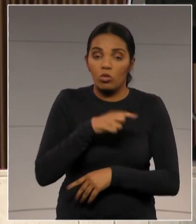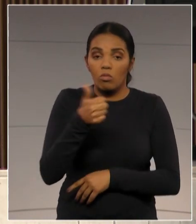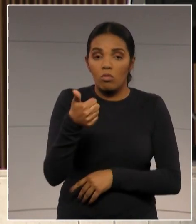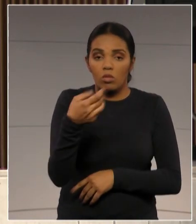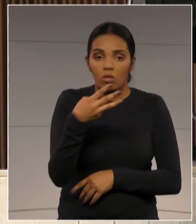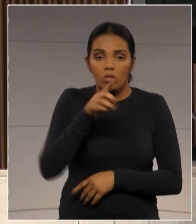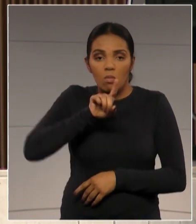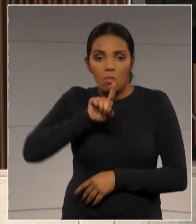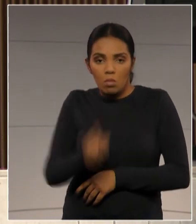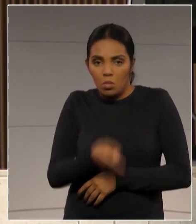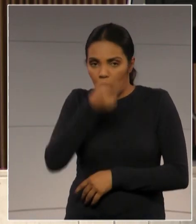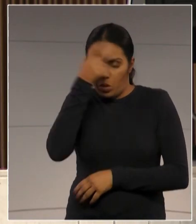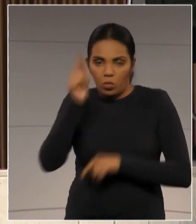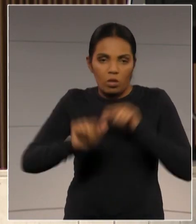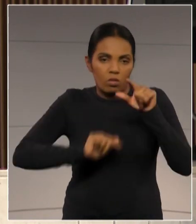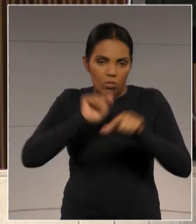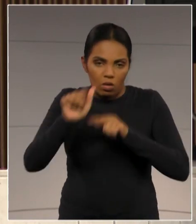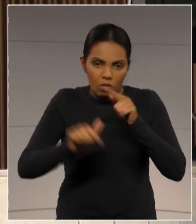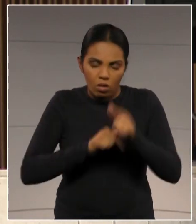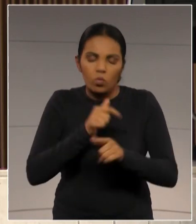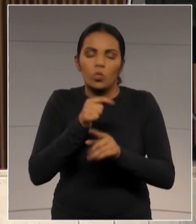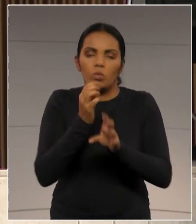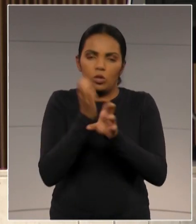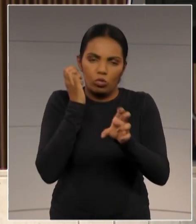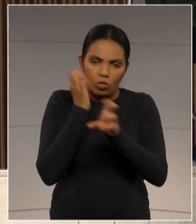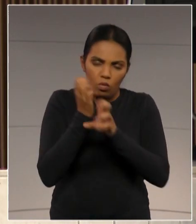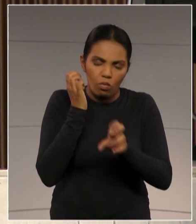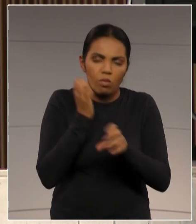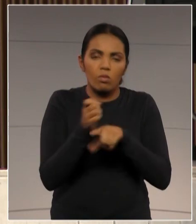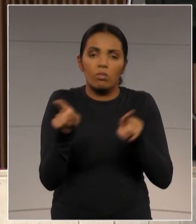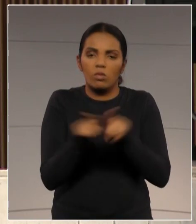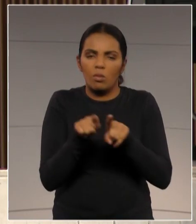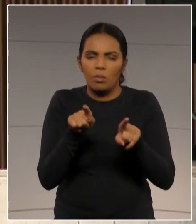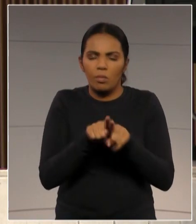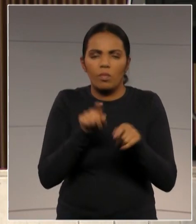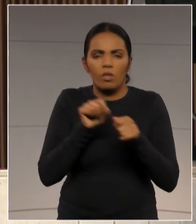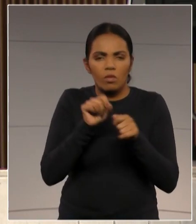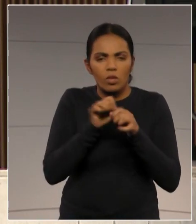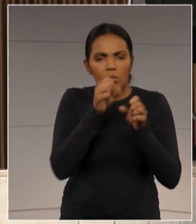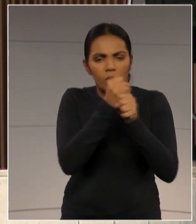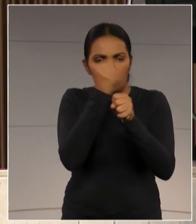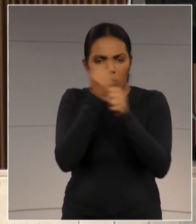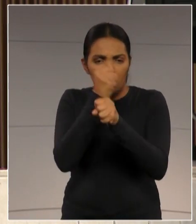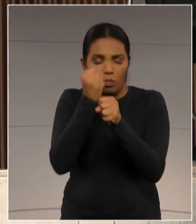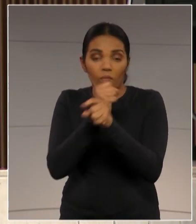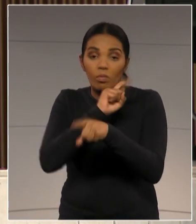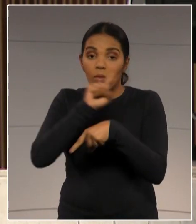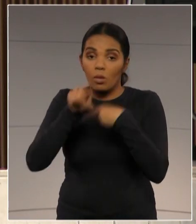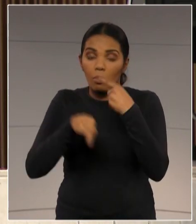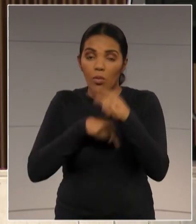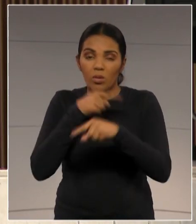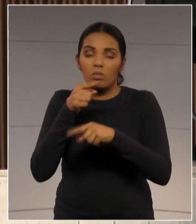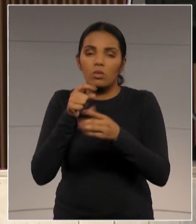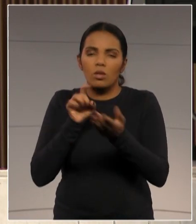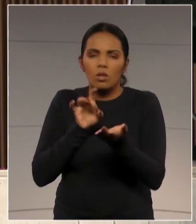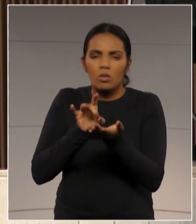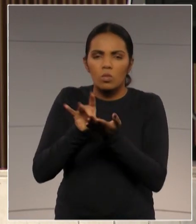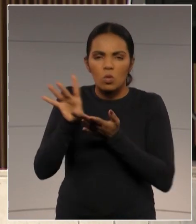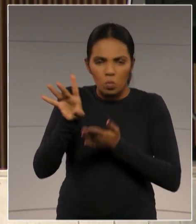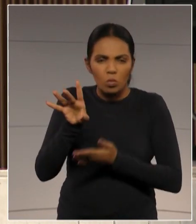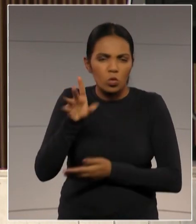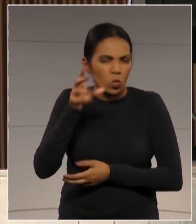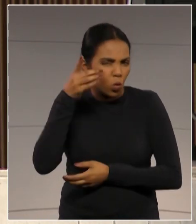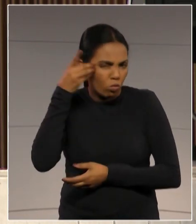e operando. Nós tivemos as obras, tanto as obras que depois foram todas abandonadas, após o golpe contra o ex-presidente Dilma, foram